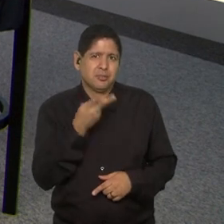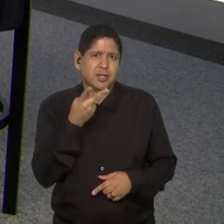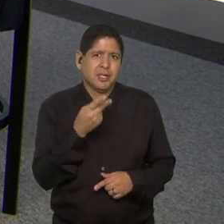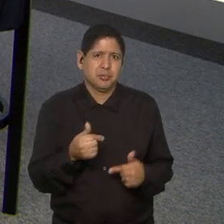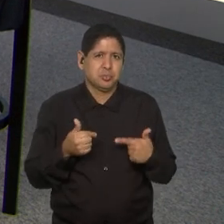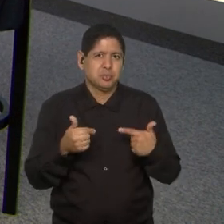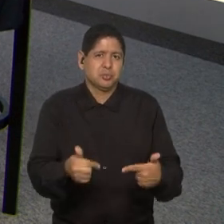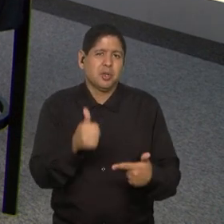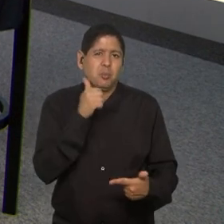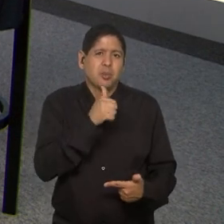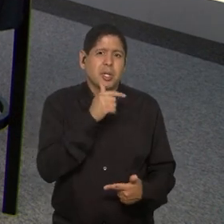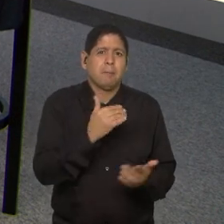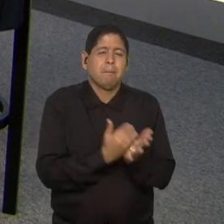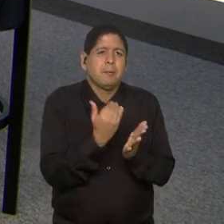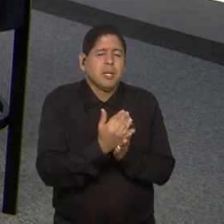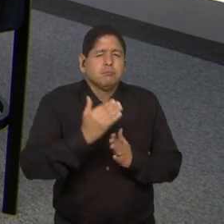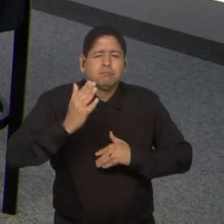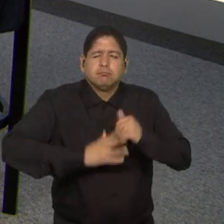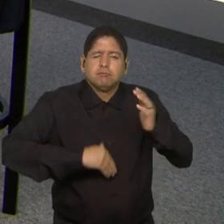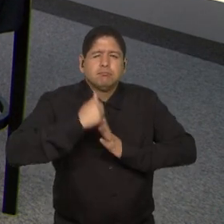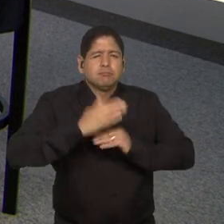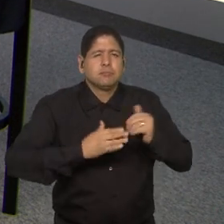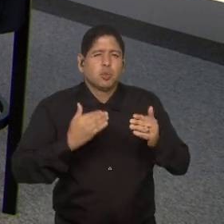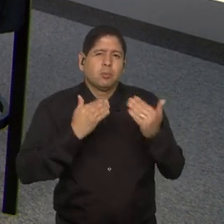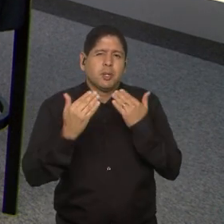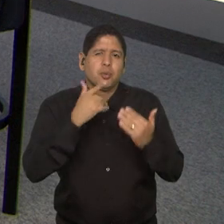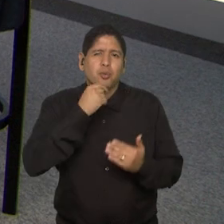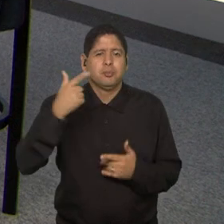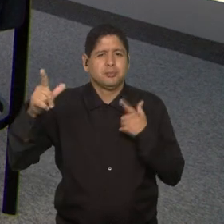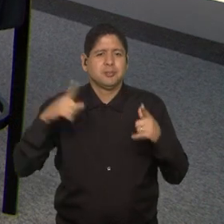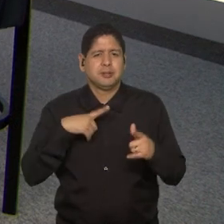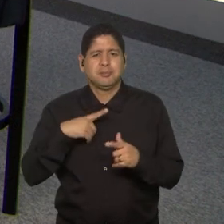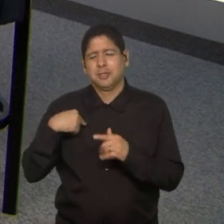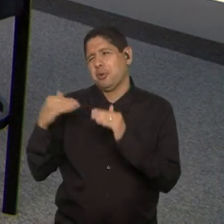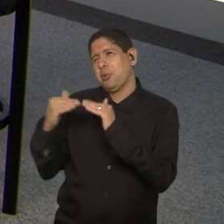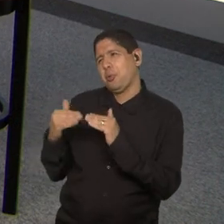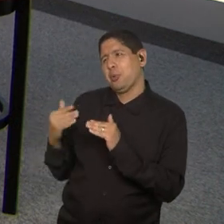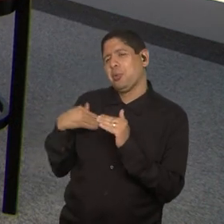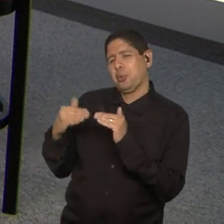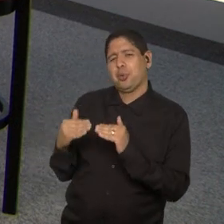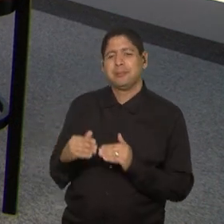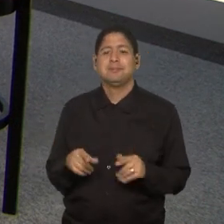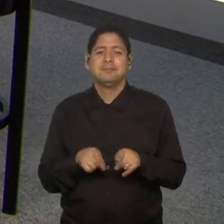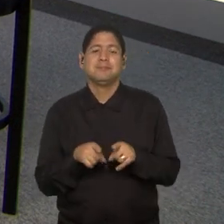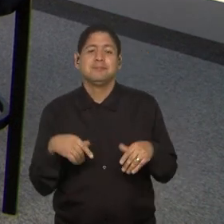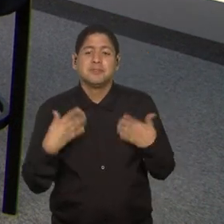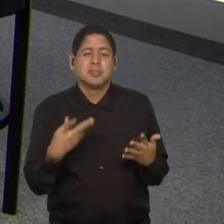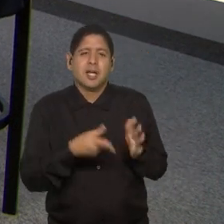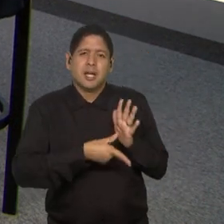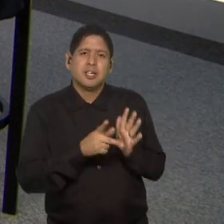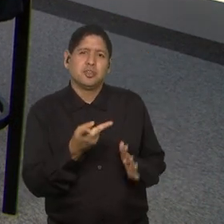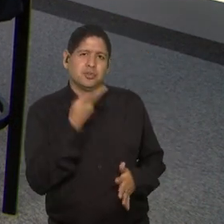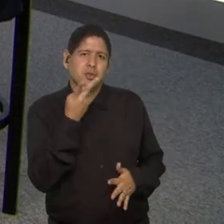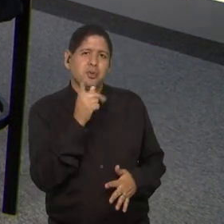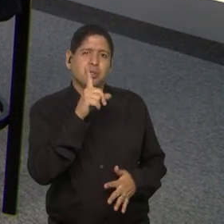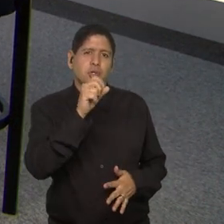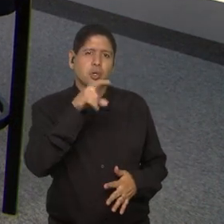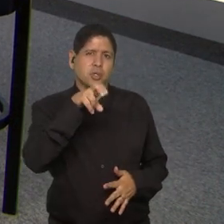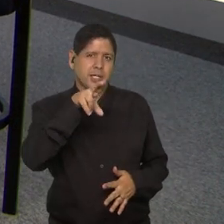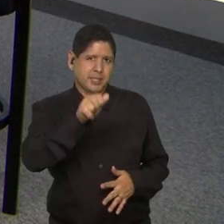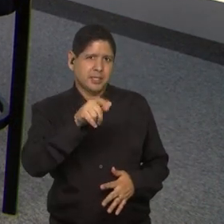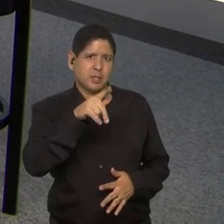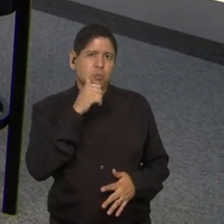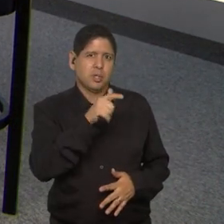atuação das mulheres. Acho que elas são mais capacitadas que nós, homens. Isso aí não é. acho, hein. Mas você mencionou da Lorena, que